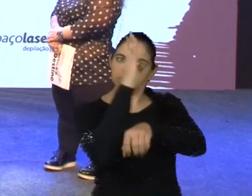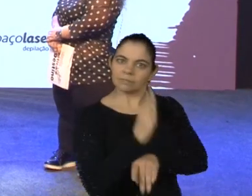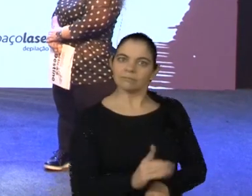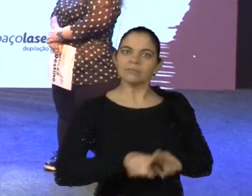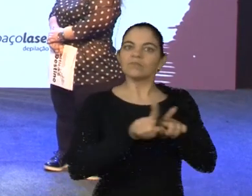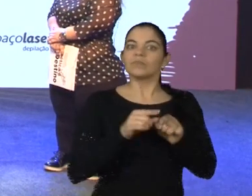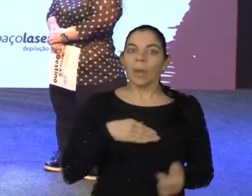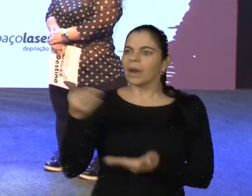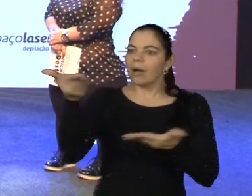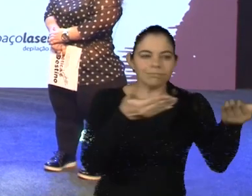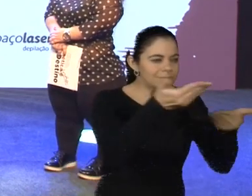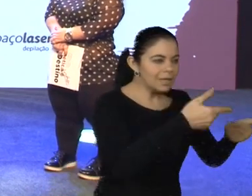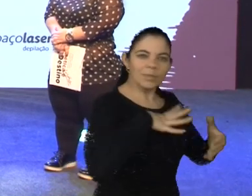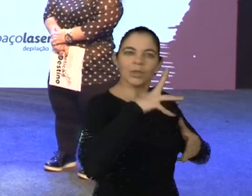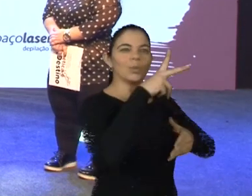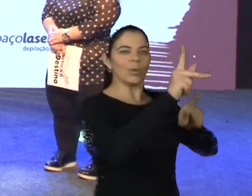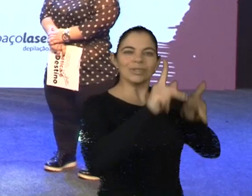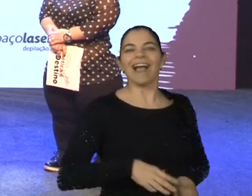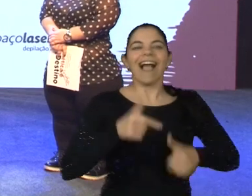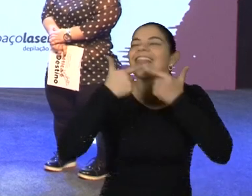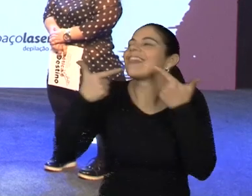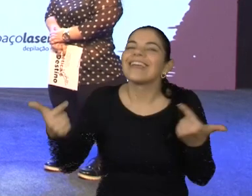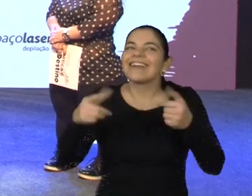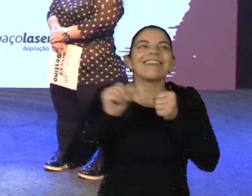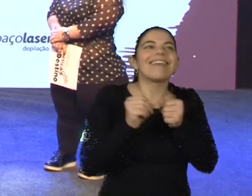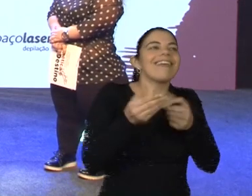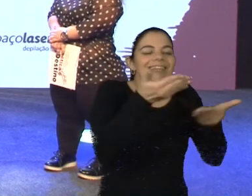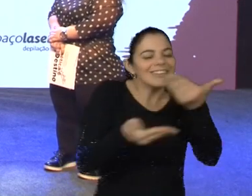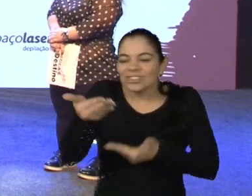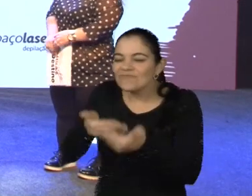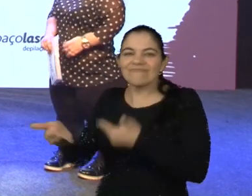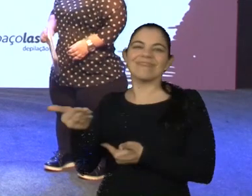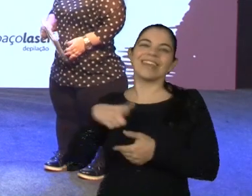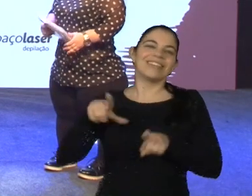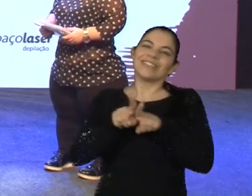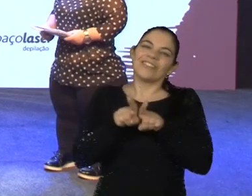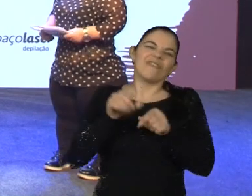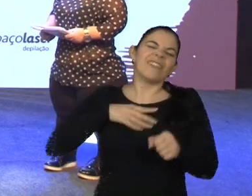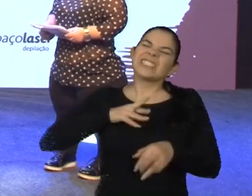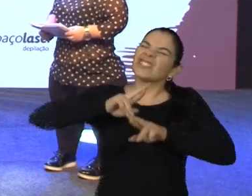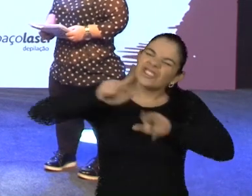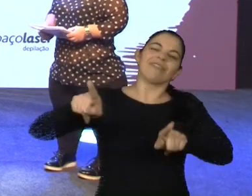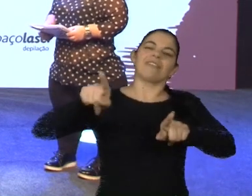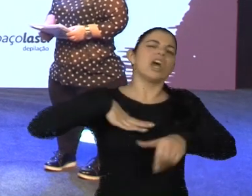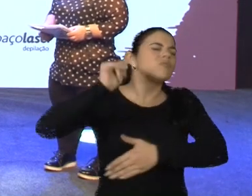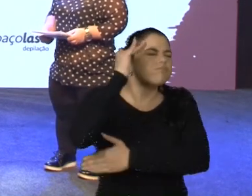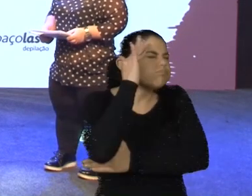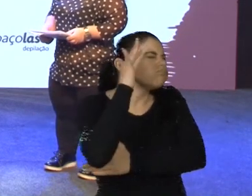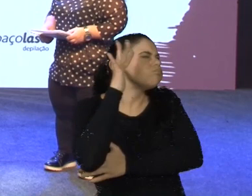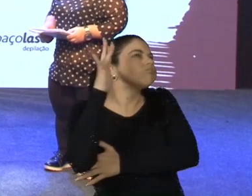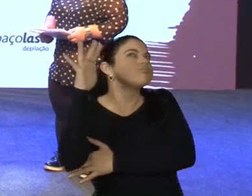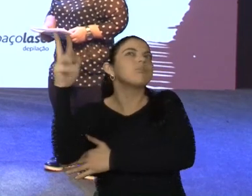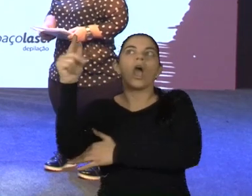para receber cada um de vocês, alegrando e atendendo com muita alegria os nossos clientes, fazendo a diferença. Esse é o sonho que está